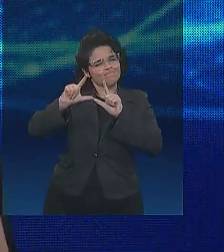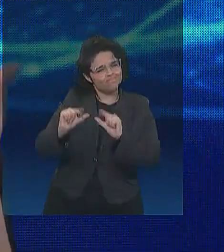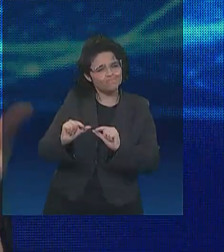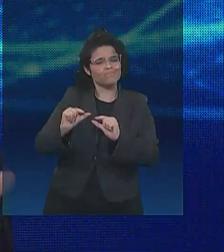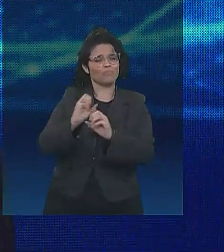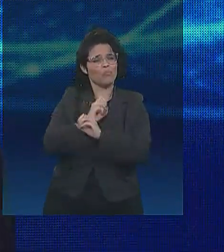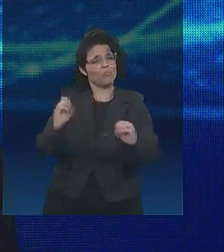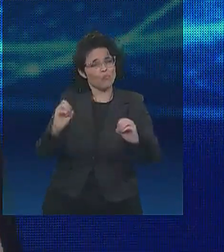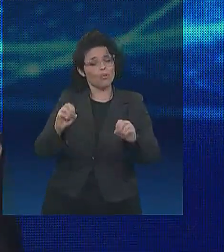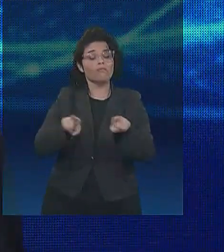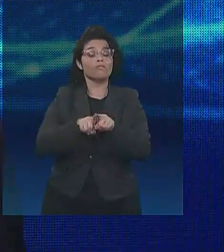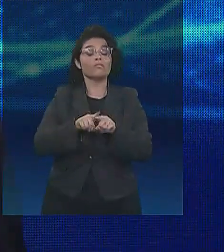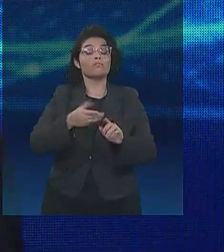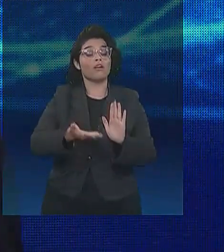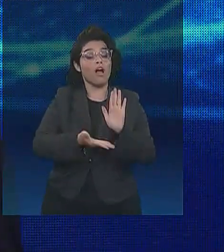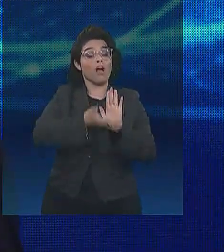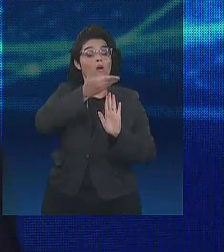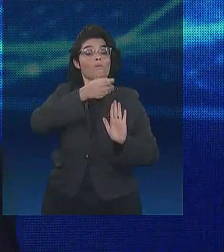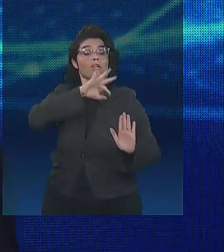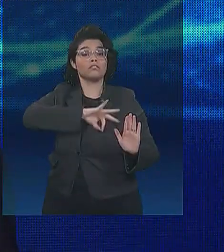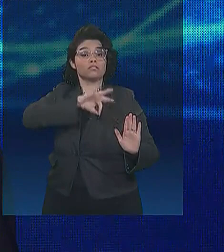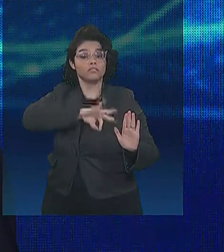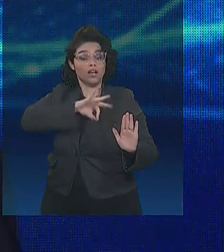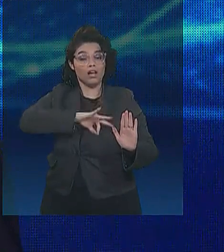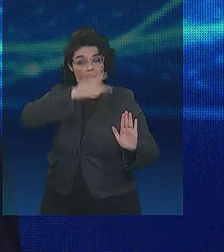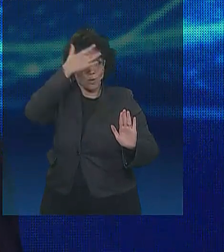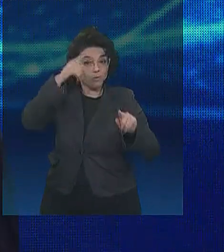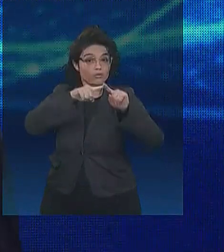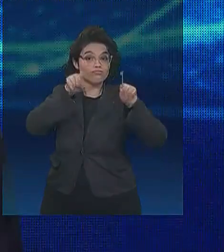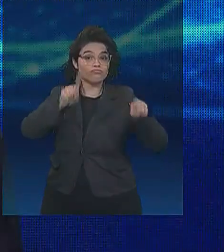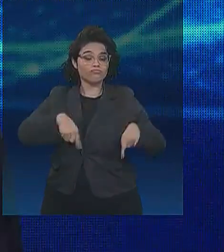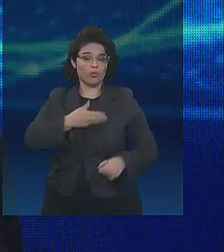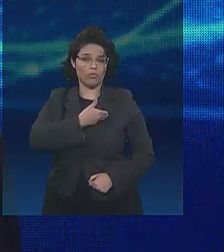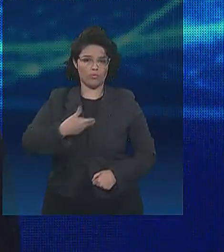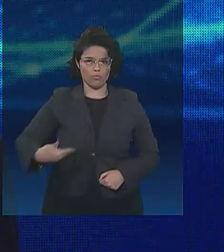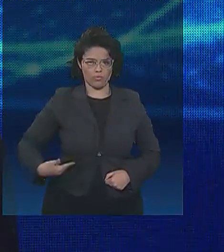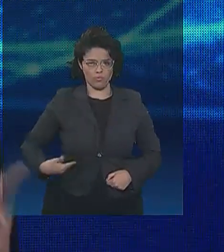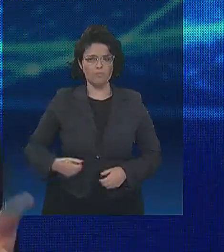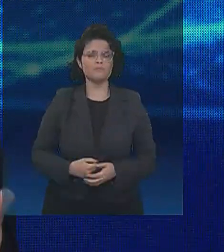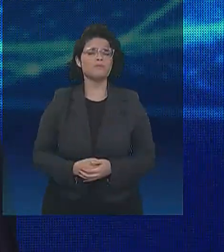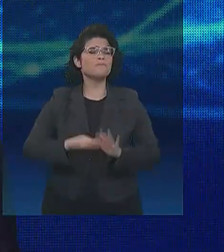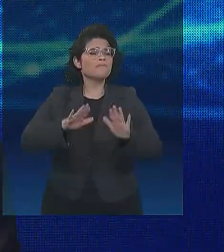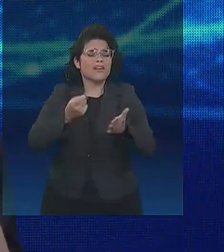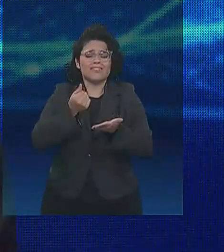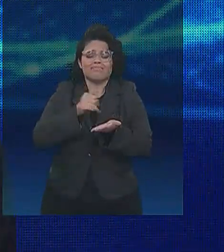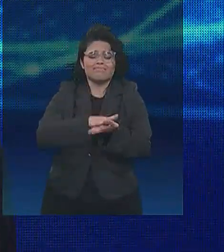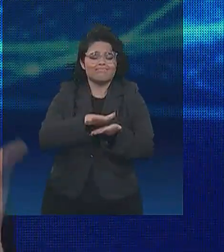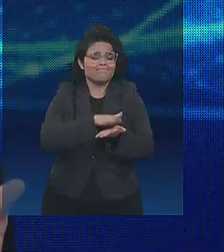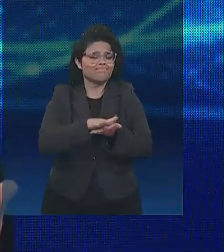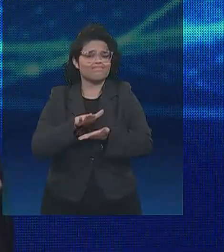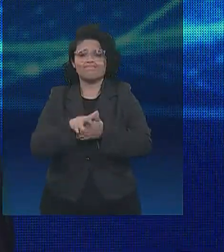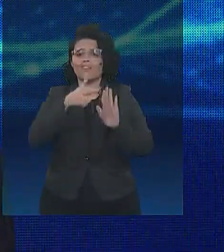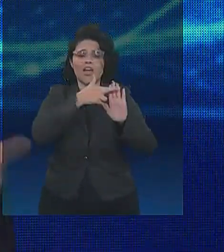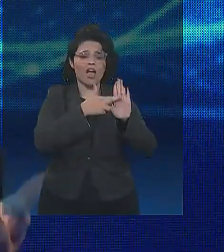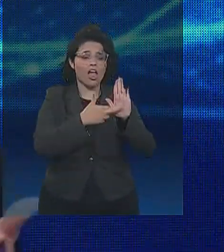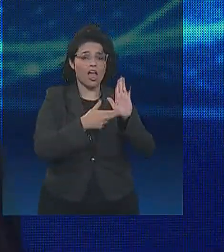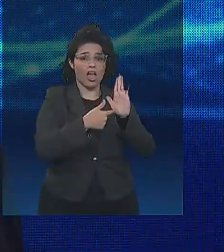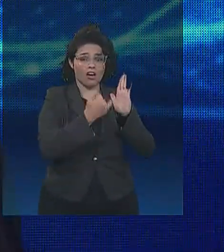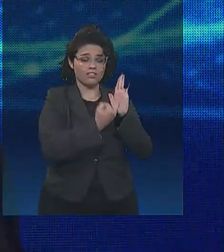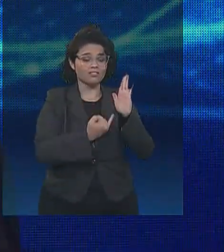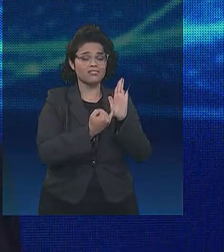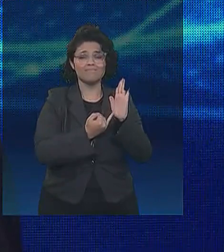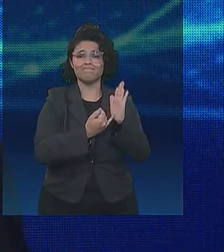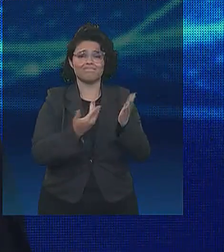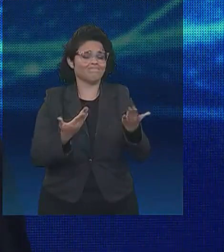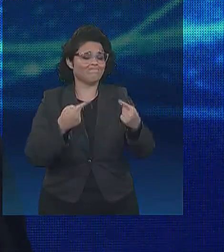aumentar salários de servidores. Mas tantos gastos não cabem nas regras fiscais. E a gente